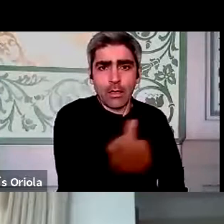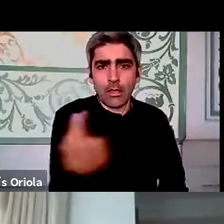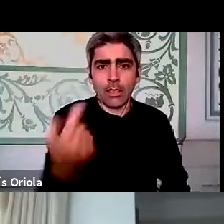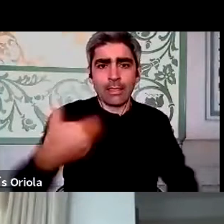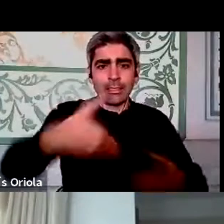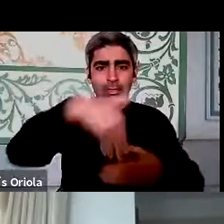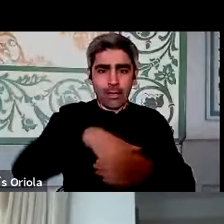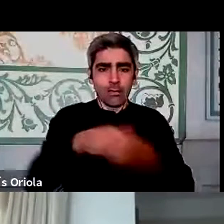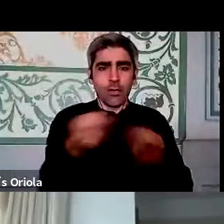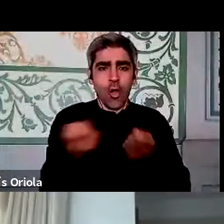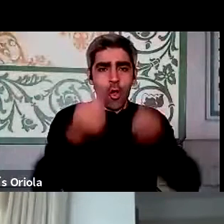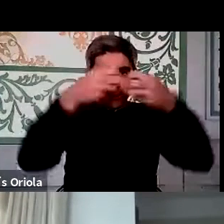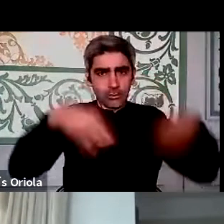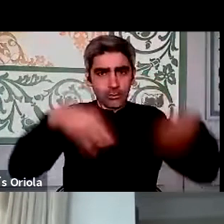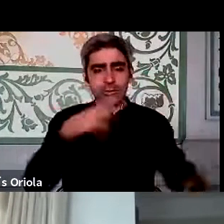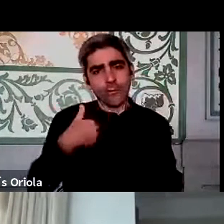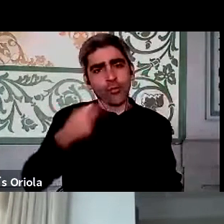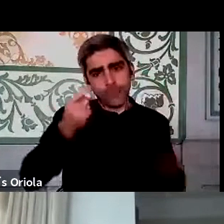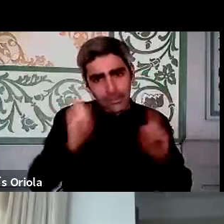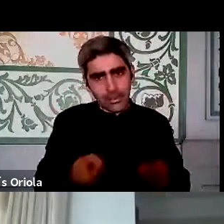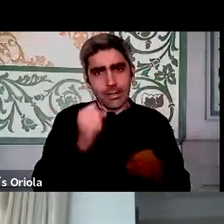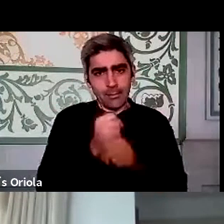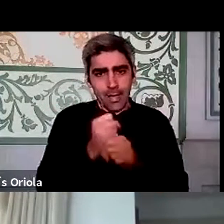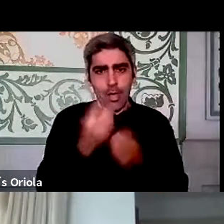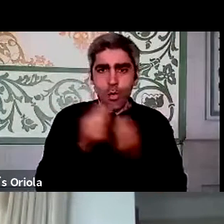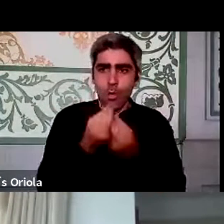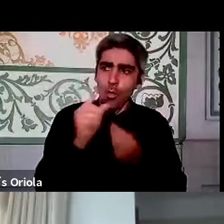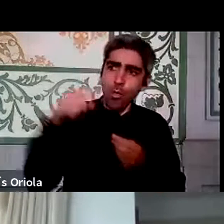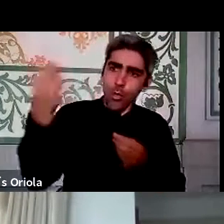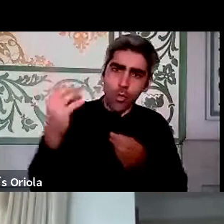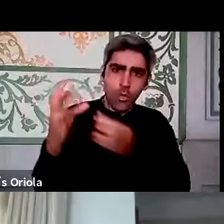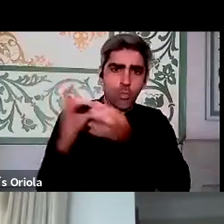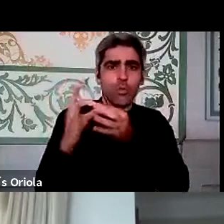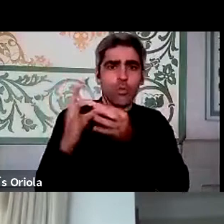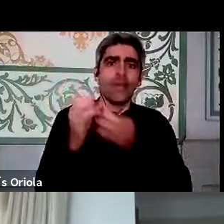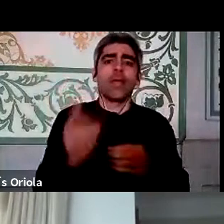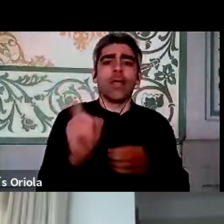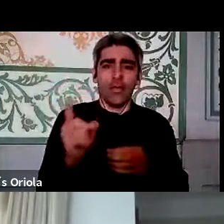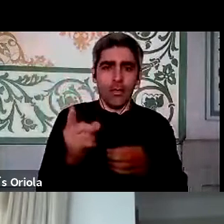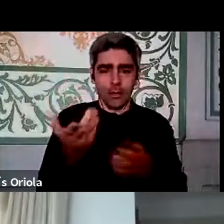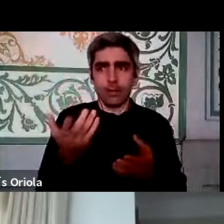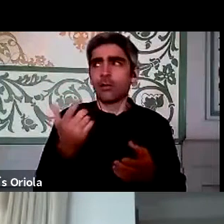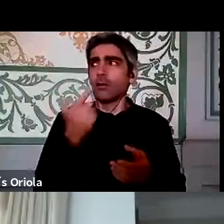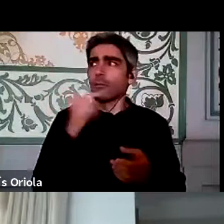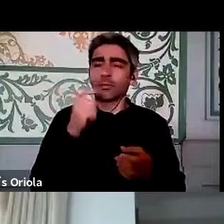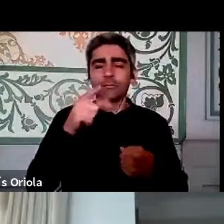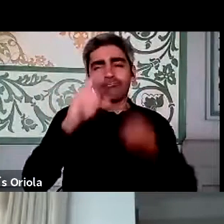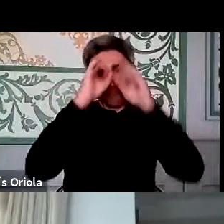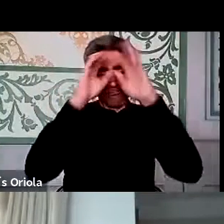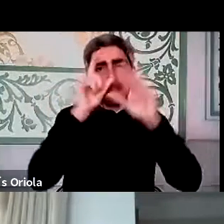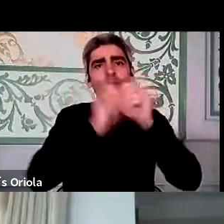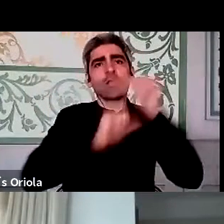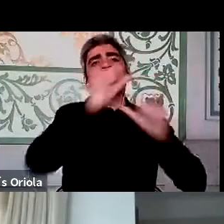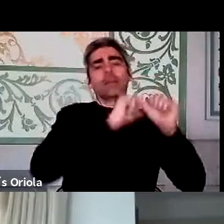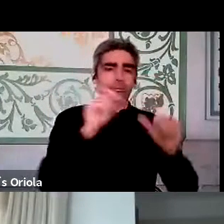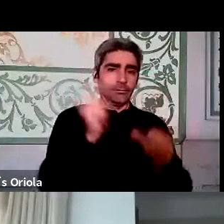organizações, dizermos nós vamos começar a trabalhar assim com os outros, e portanto eu acho que isto não é possível andar para trás. Diria